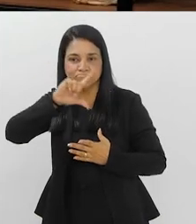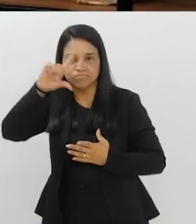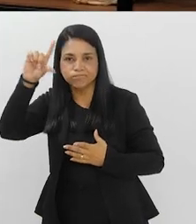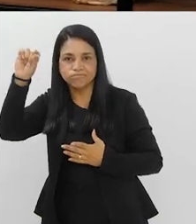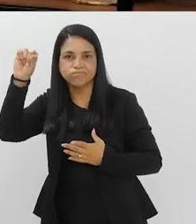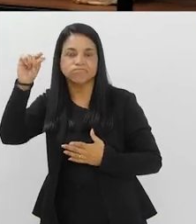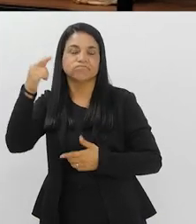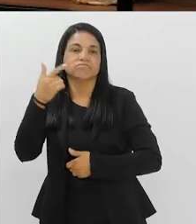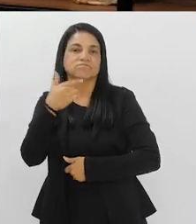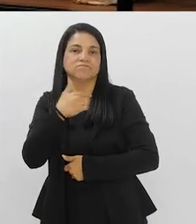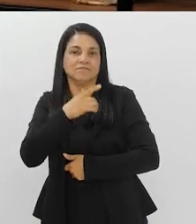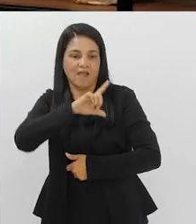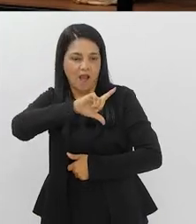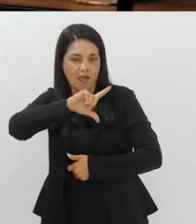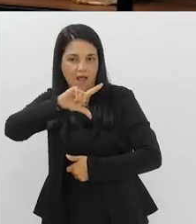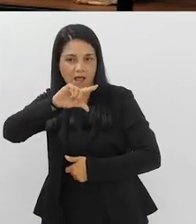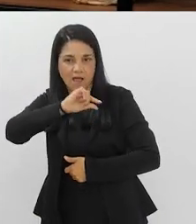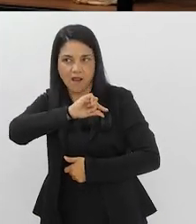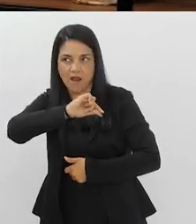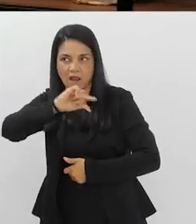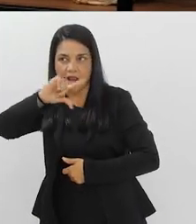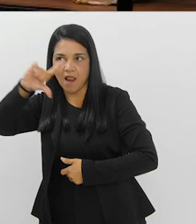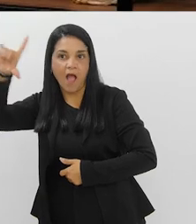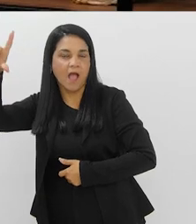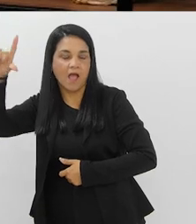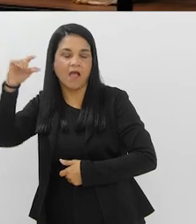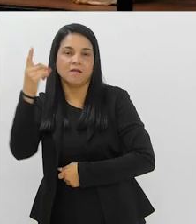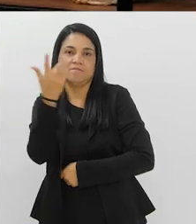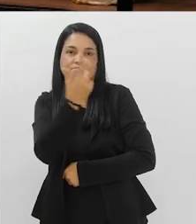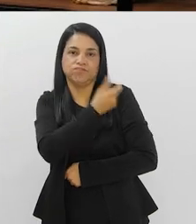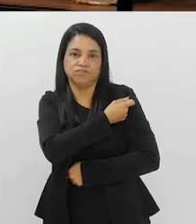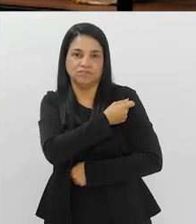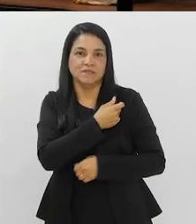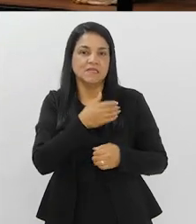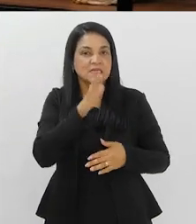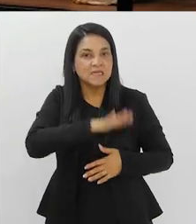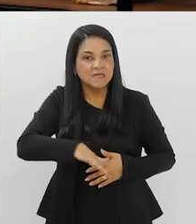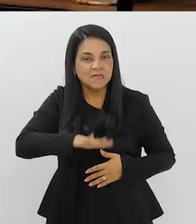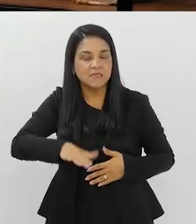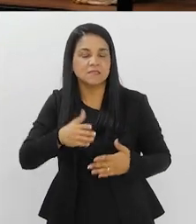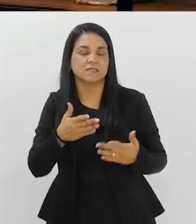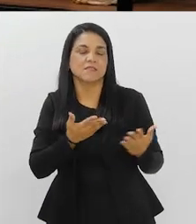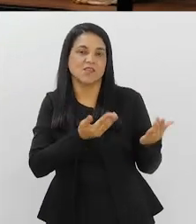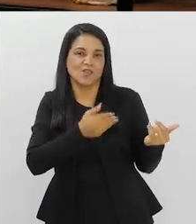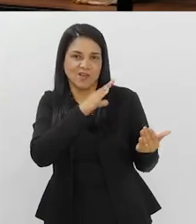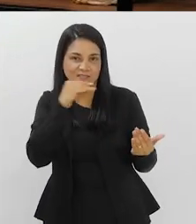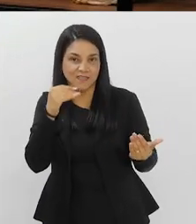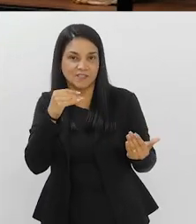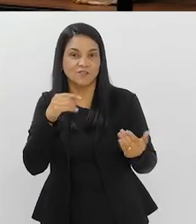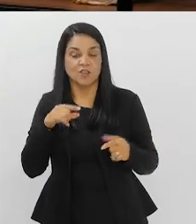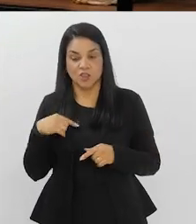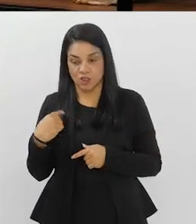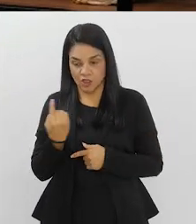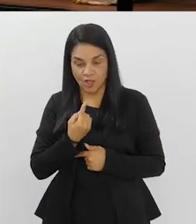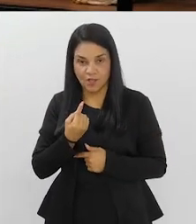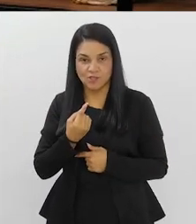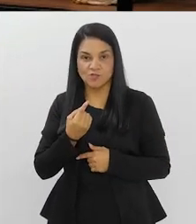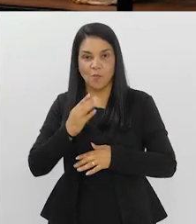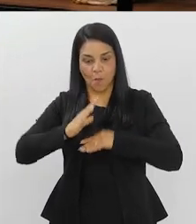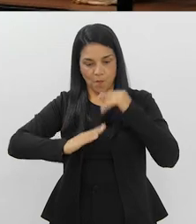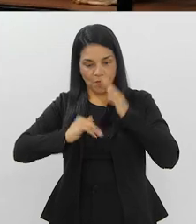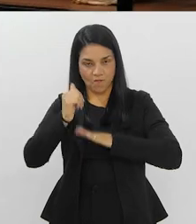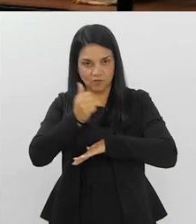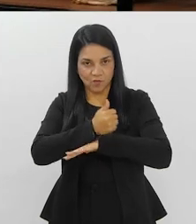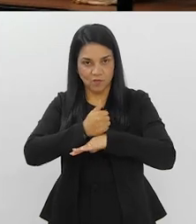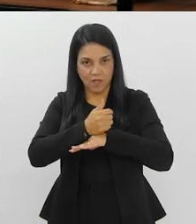maior de crianças e de adolescentes, né? Então eu vejo que a gente como profissional isolado